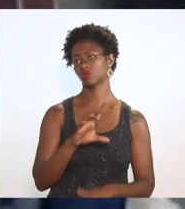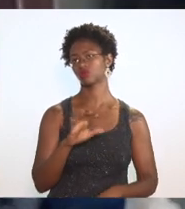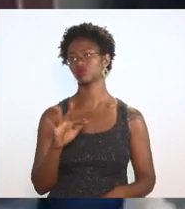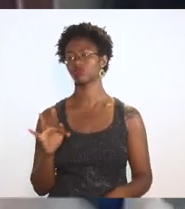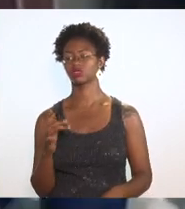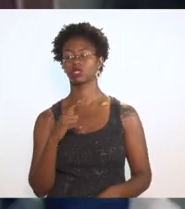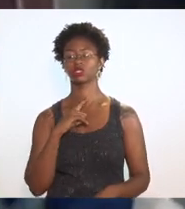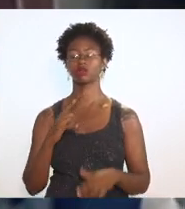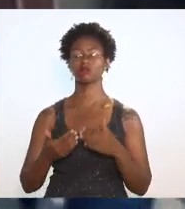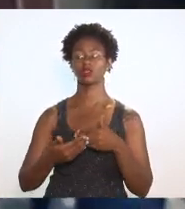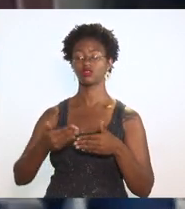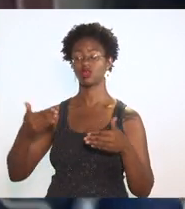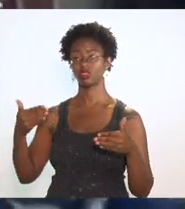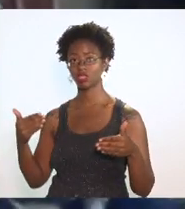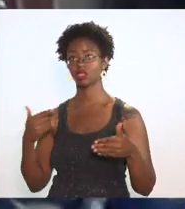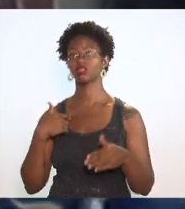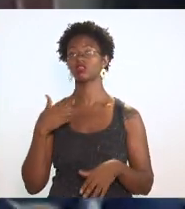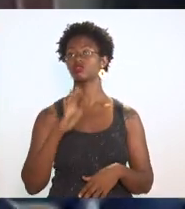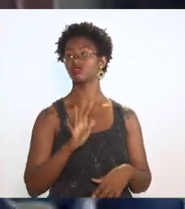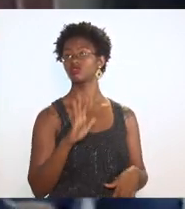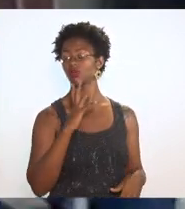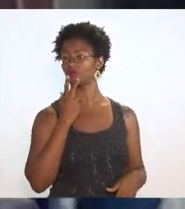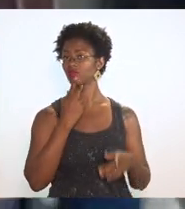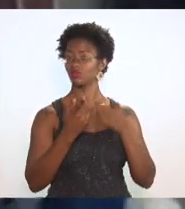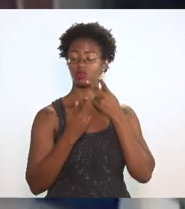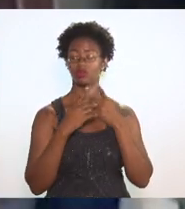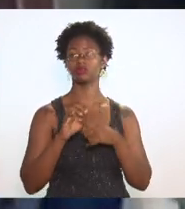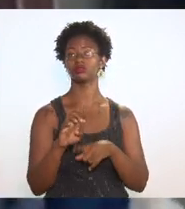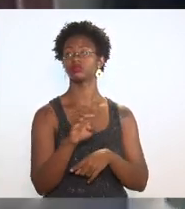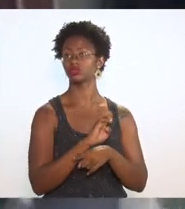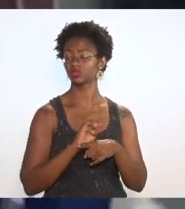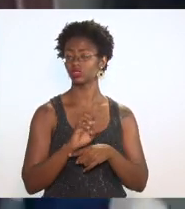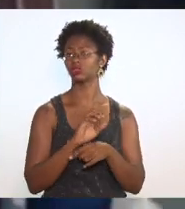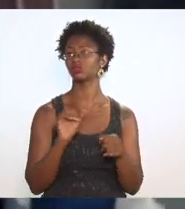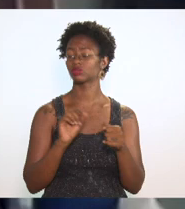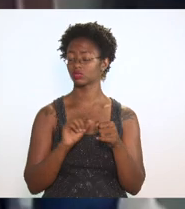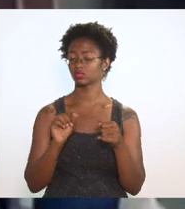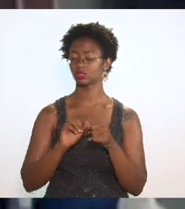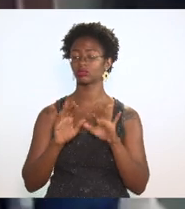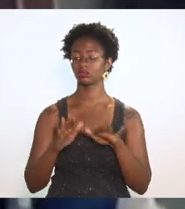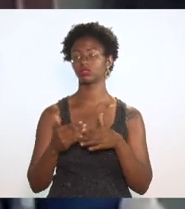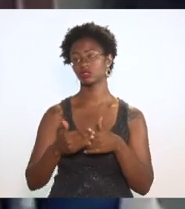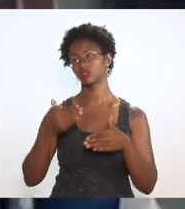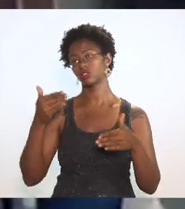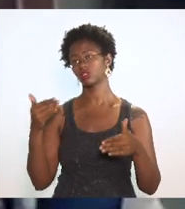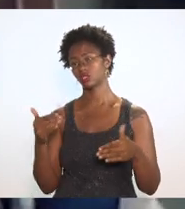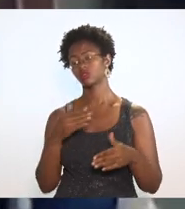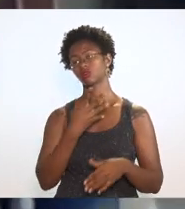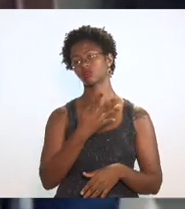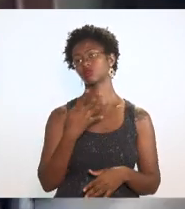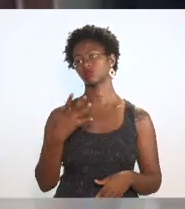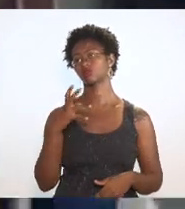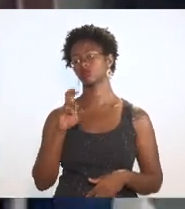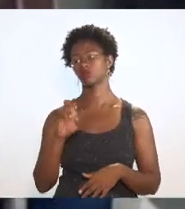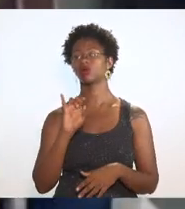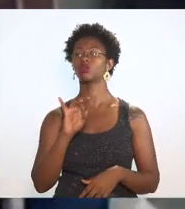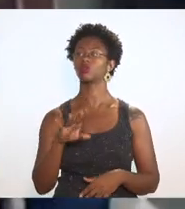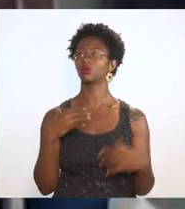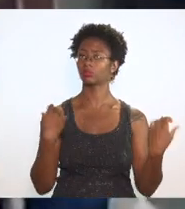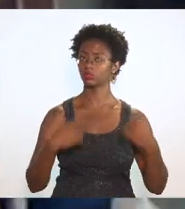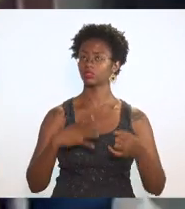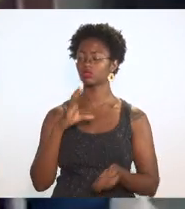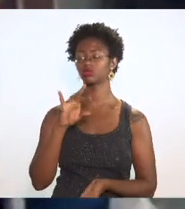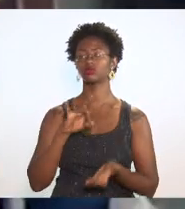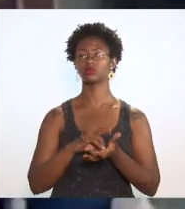foi adiantada e que se determinou que o estado se faça está adiantada na 8.445 quer dizer ela só tem que realmente ser